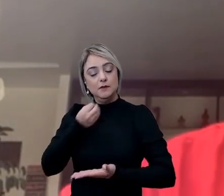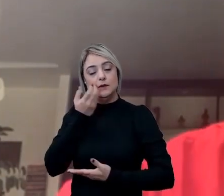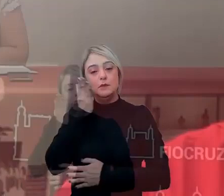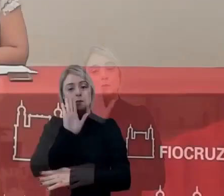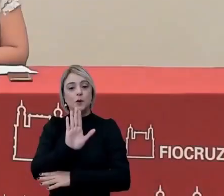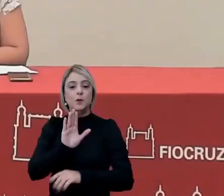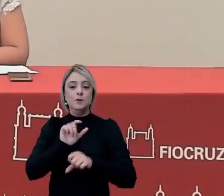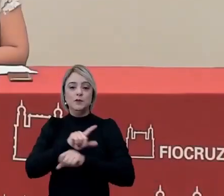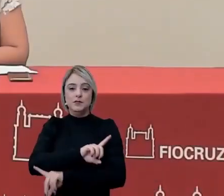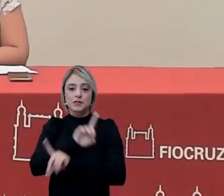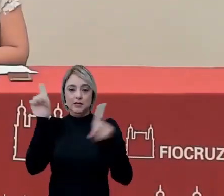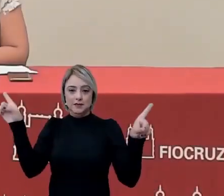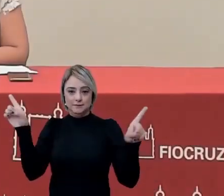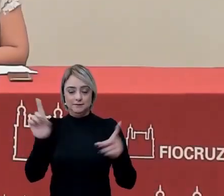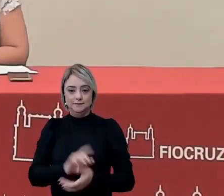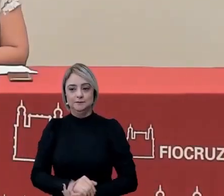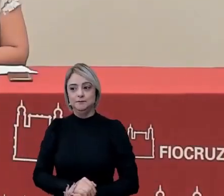tarde.